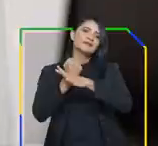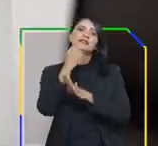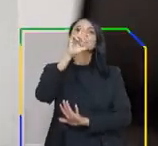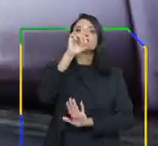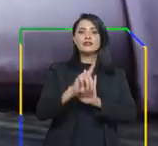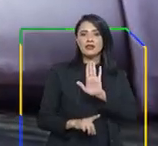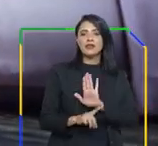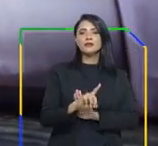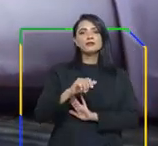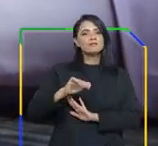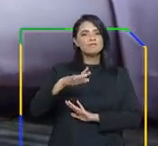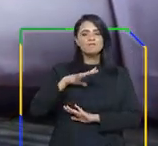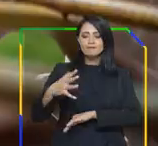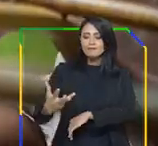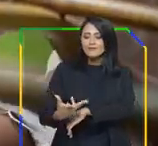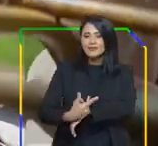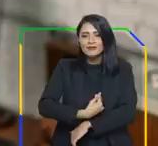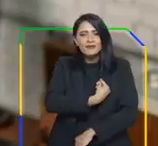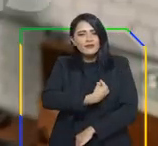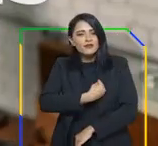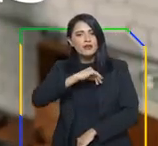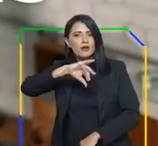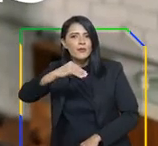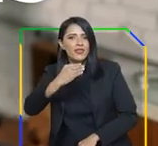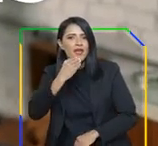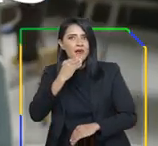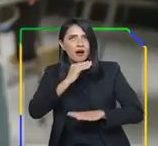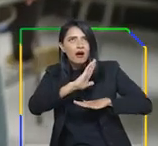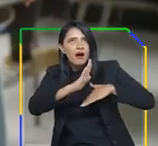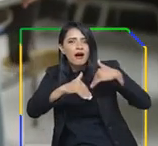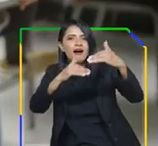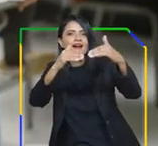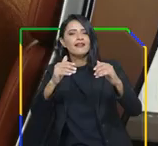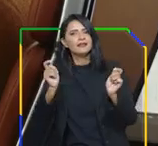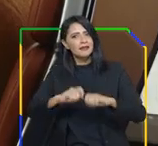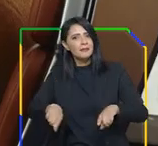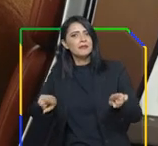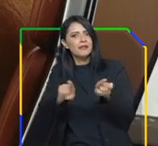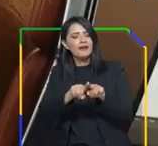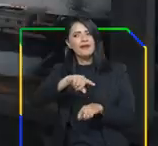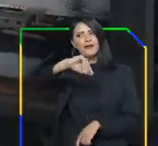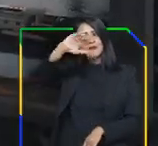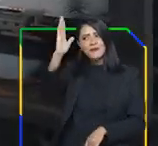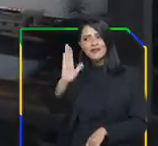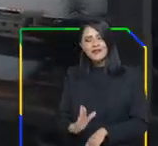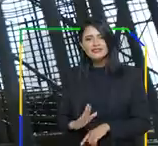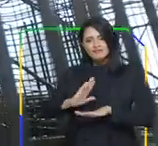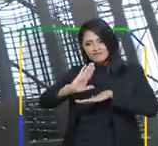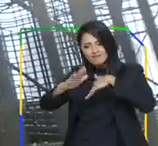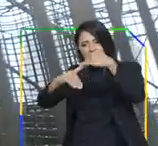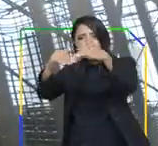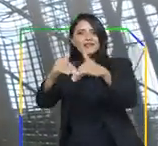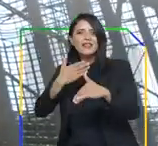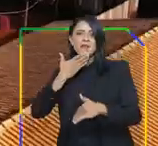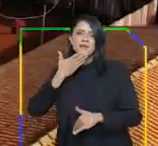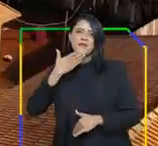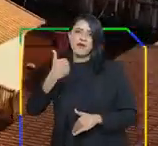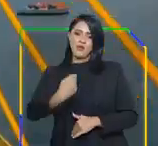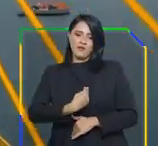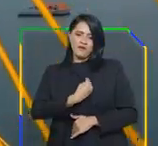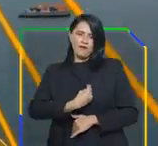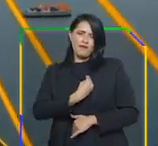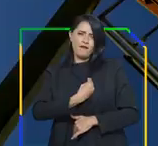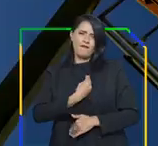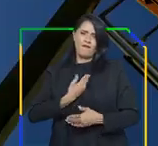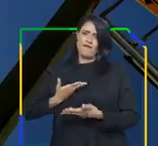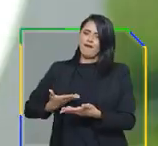garantias de direitos, mais qualidade de vida e oportunidades para crescer. Merece um Brasil mais envolvido e melhor para